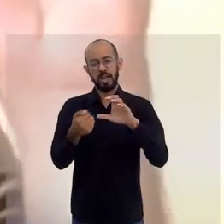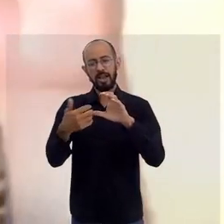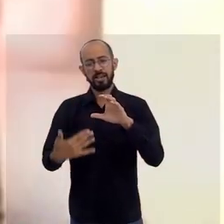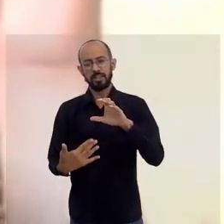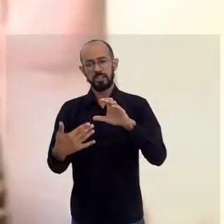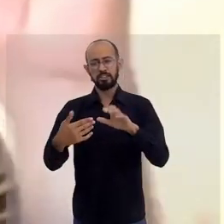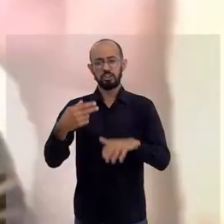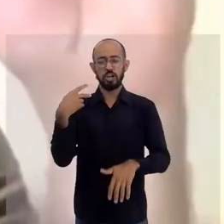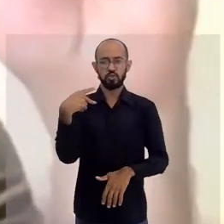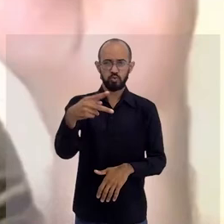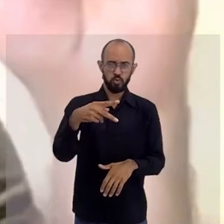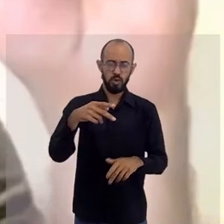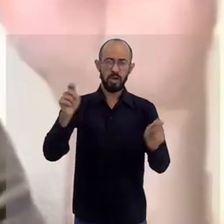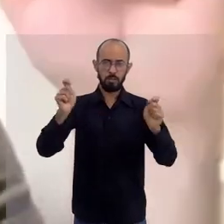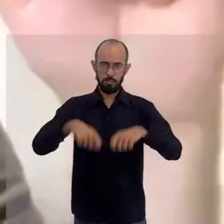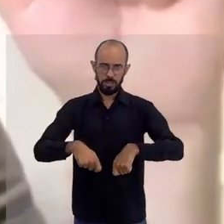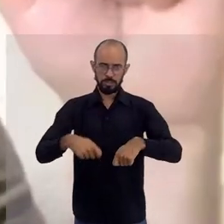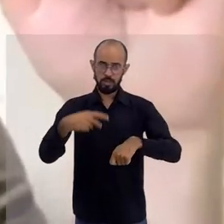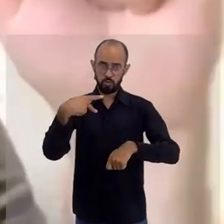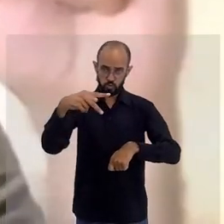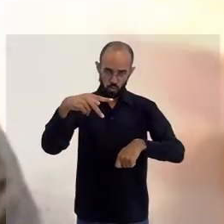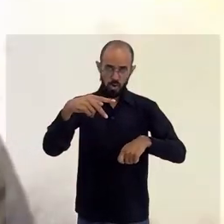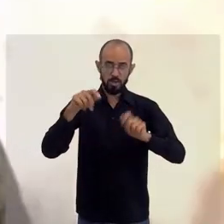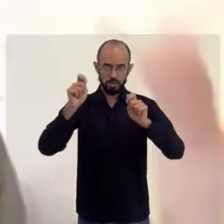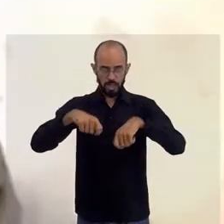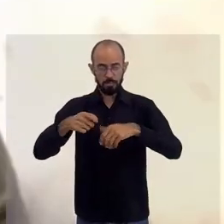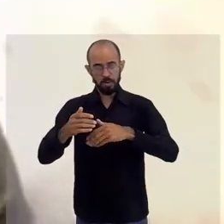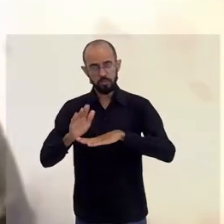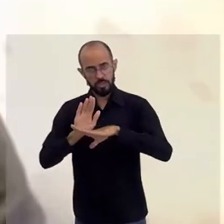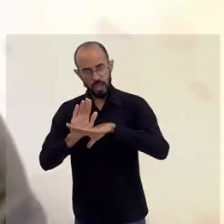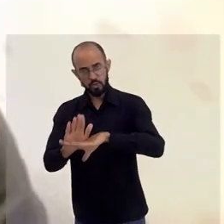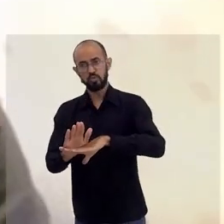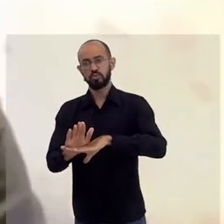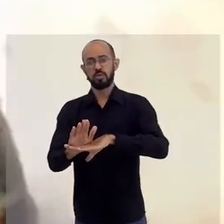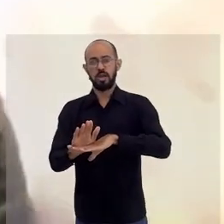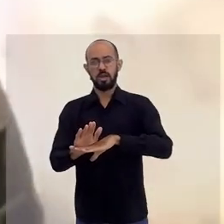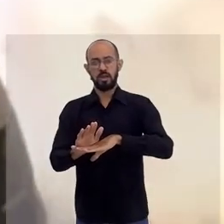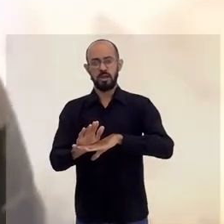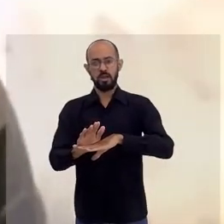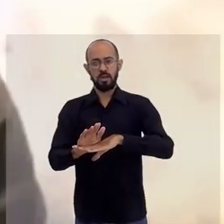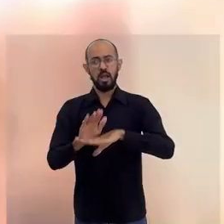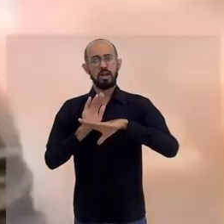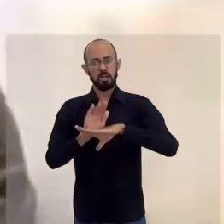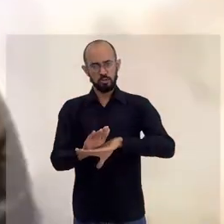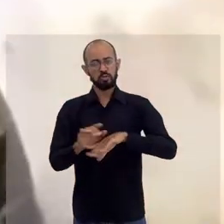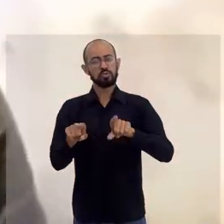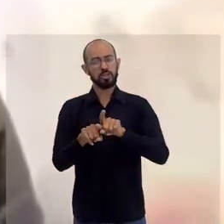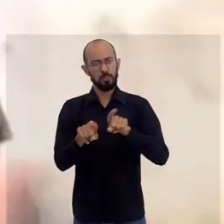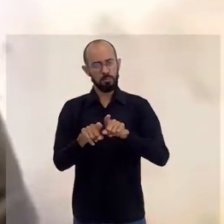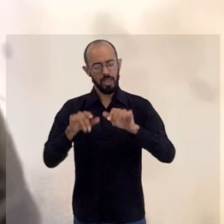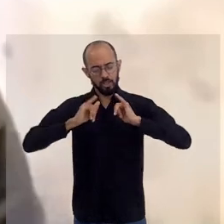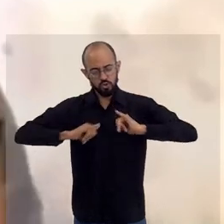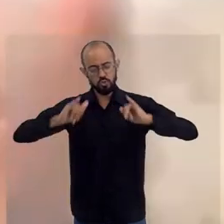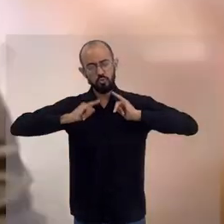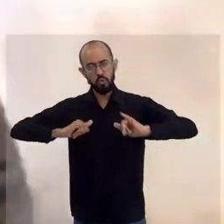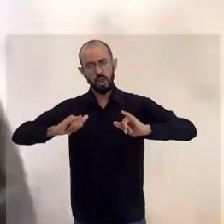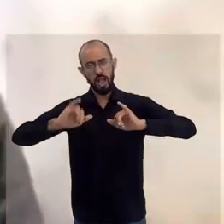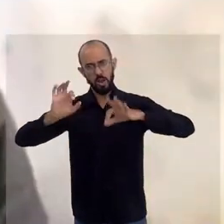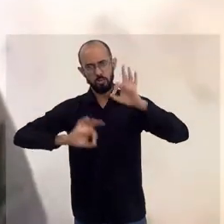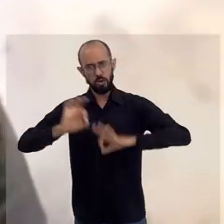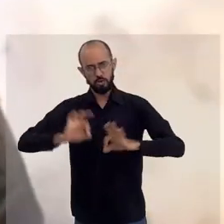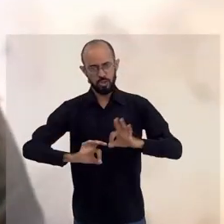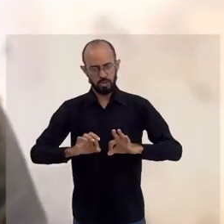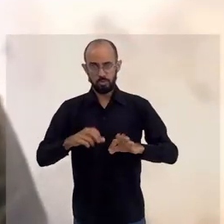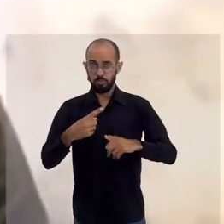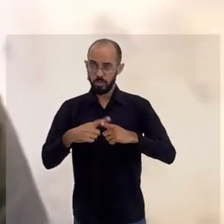propriedade, dessa sua competência, dessa sua habilidade, você pode doar. Ajude a divulgar o projeto, porque quanto mais